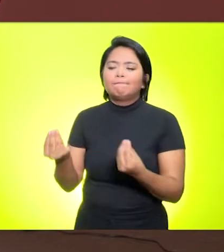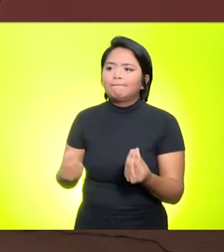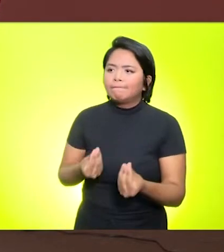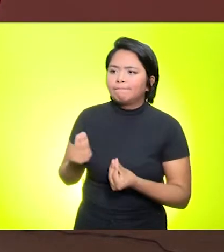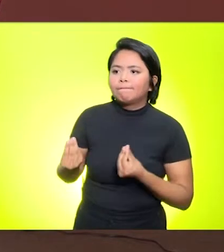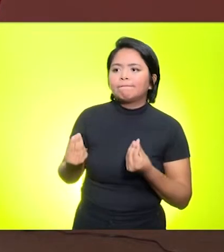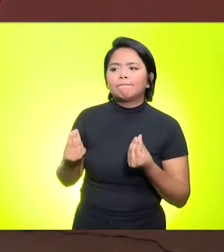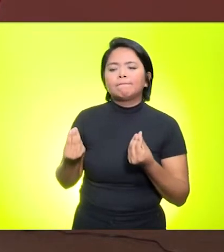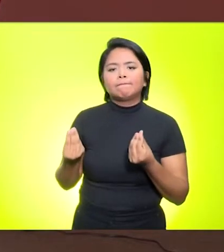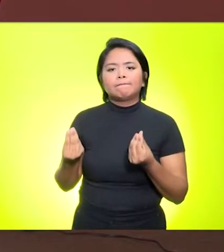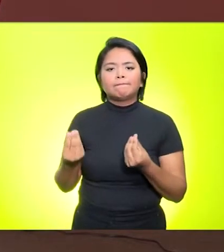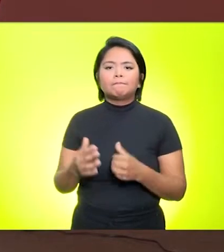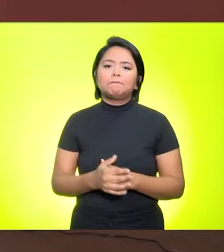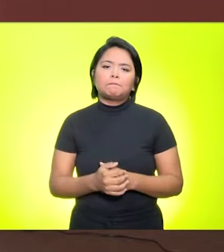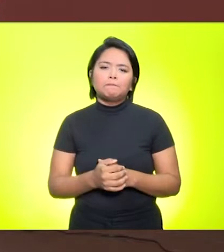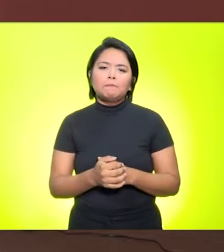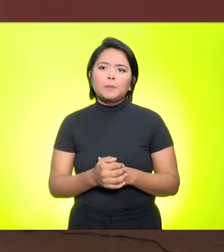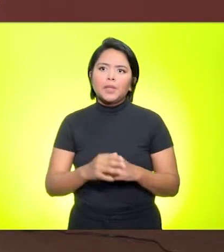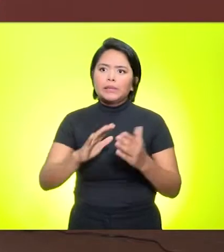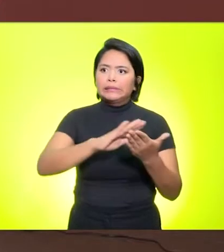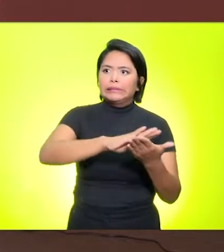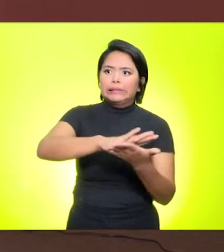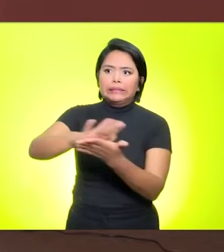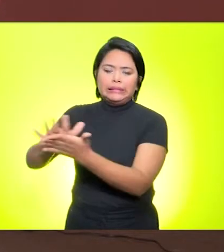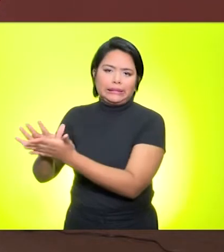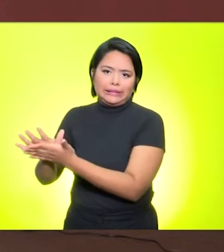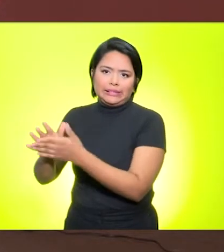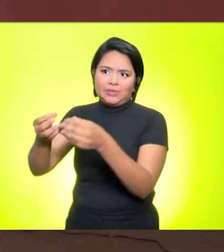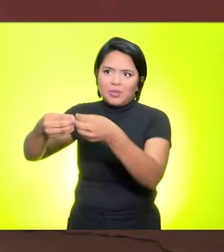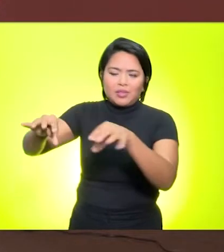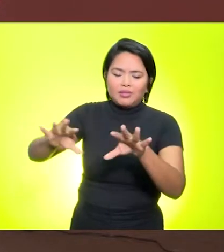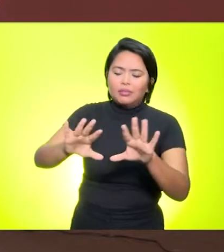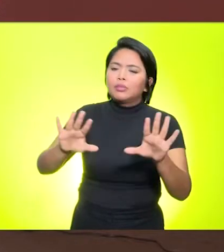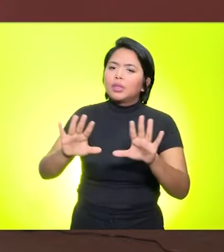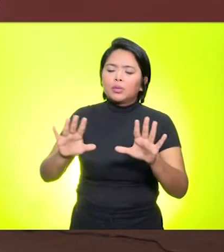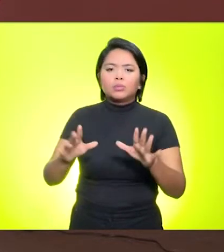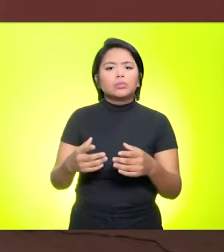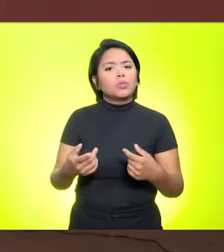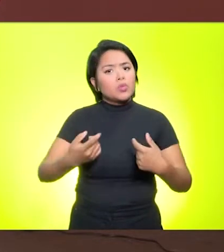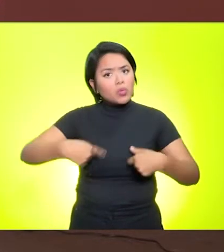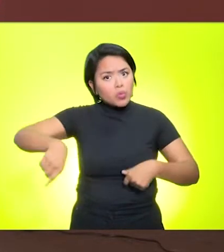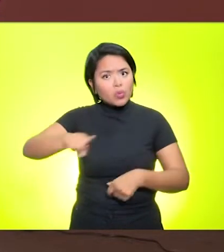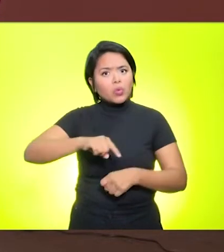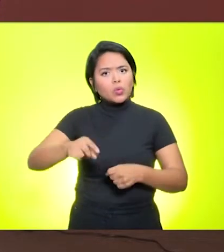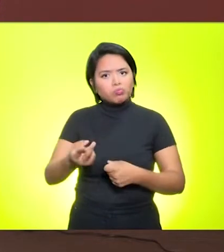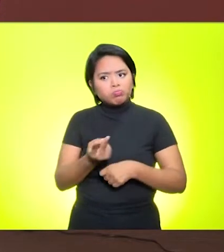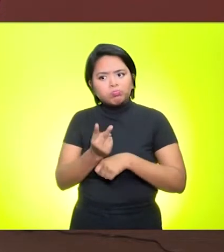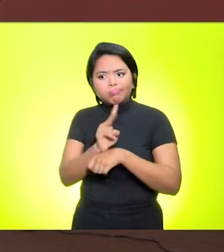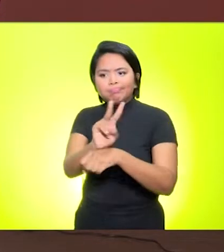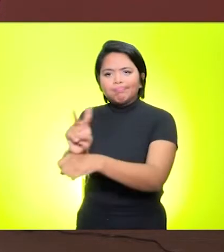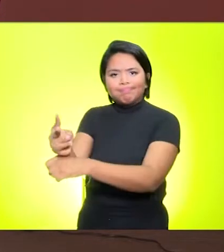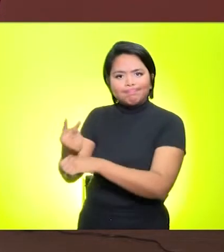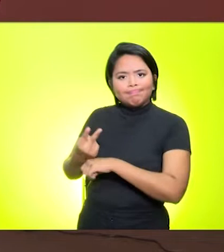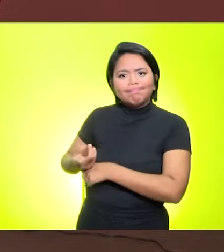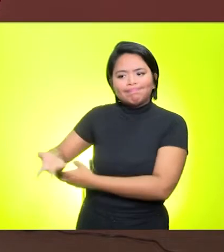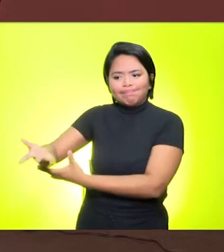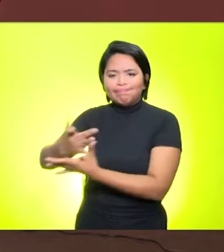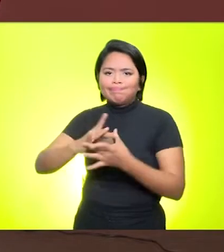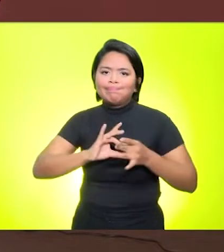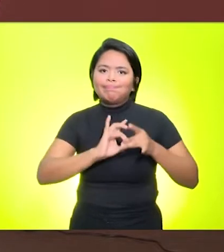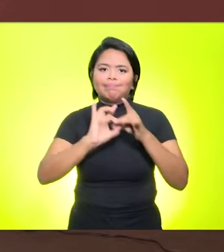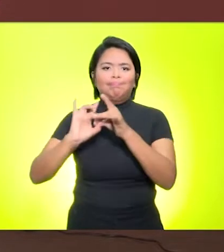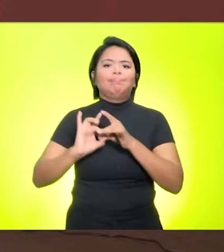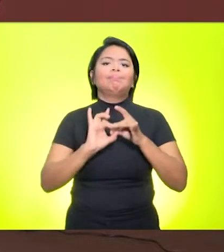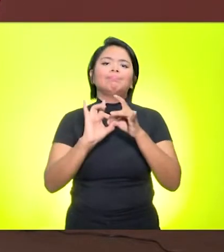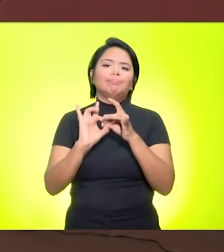pudesse, para que não excluísse ninguém. Então, sempre na proposta, vamos todos cuidar de todos, vamos todos nos dar as mãos para